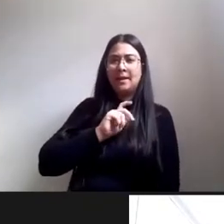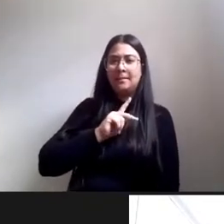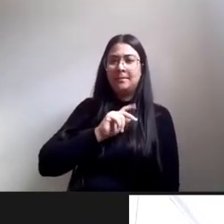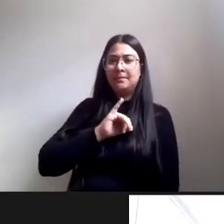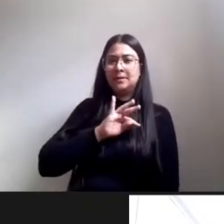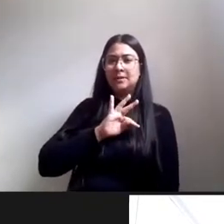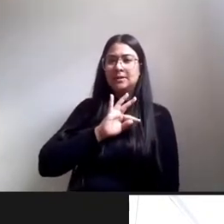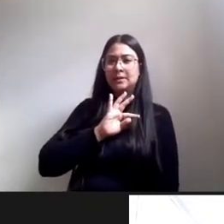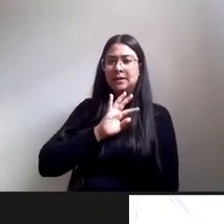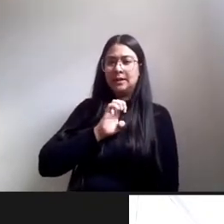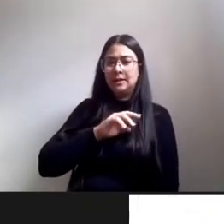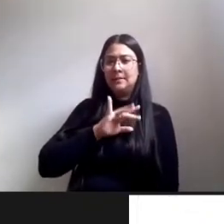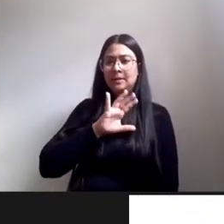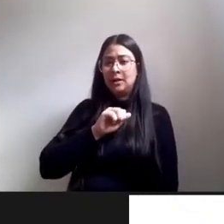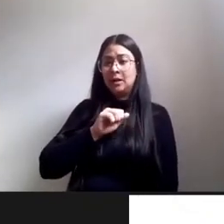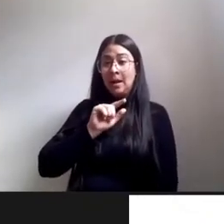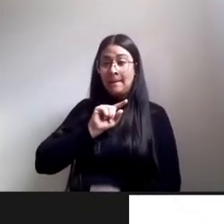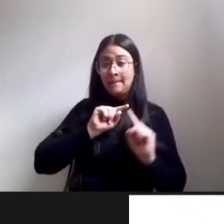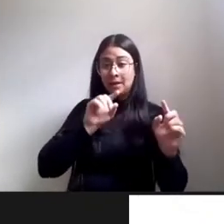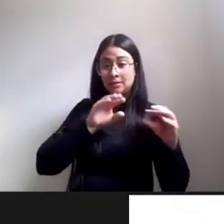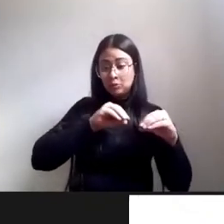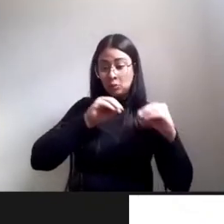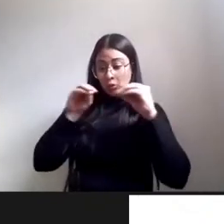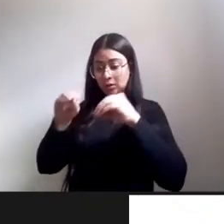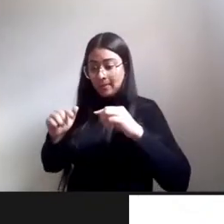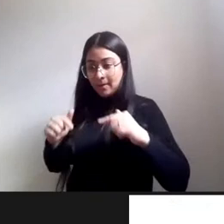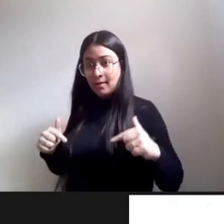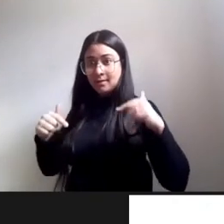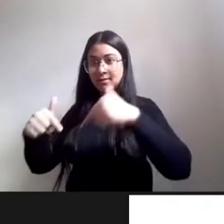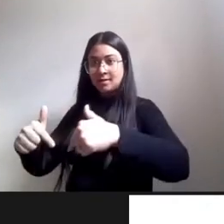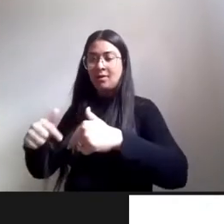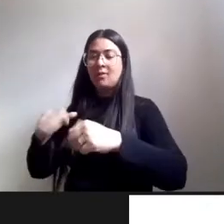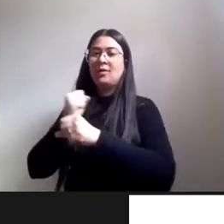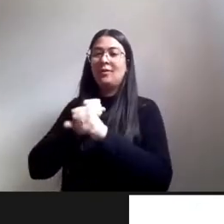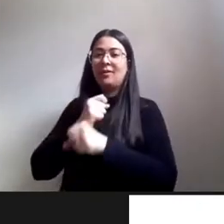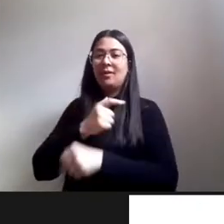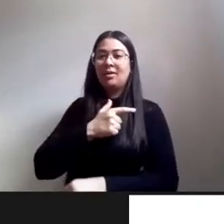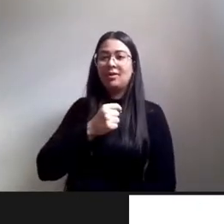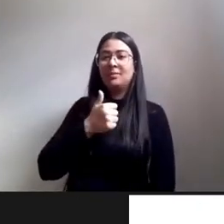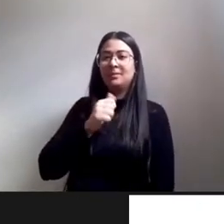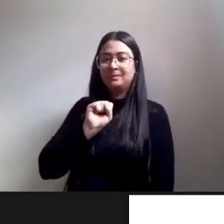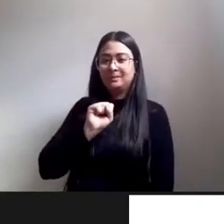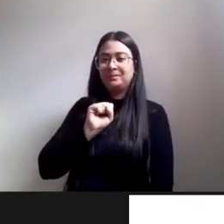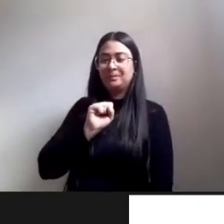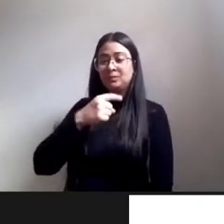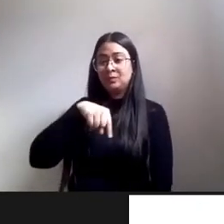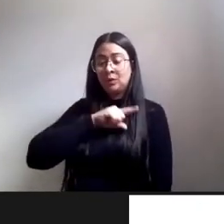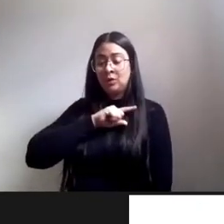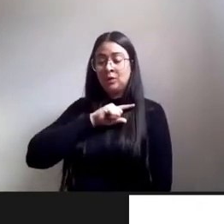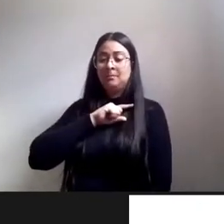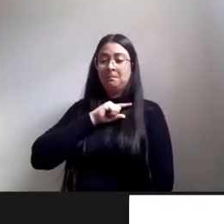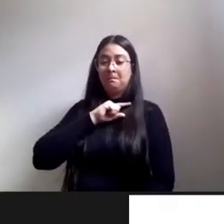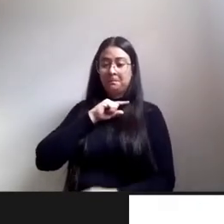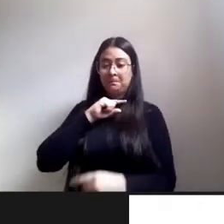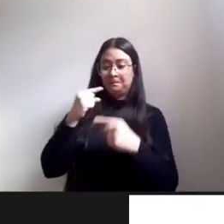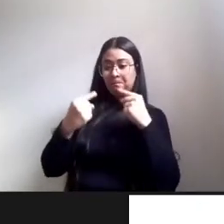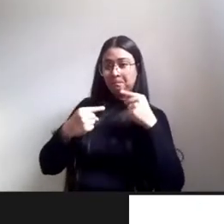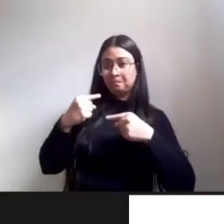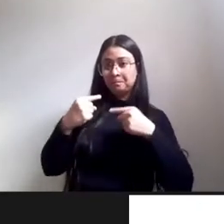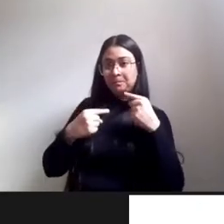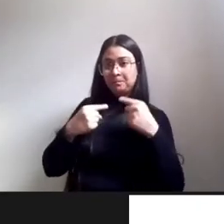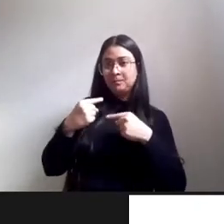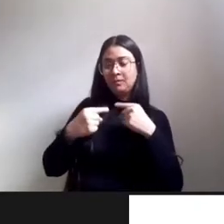ação e no ano de 2018 quando a gente dialogava em uma mesa eu dialogava com o professor João